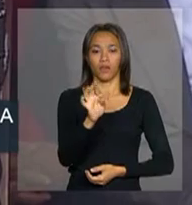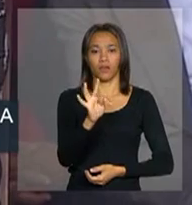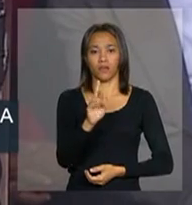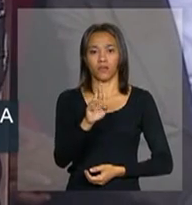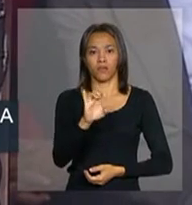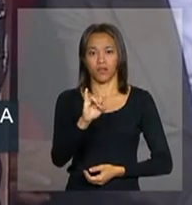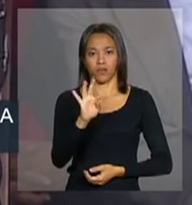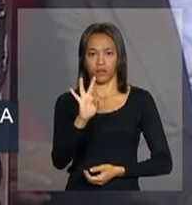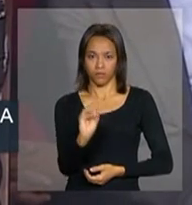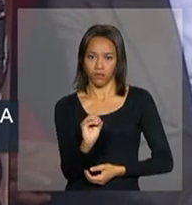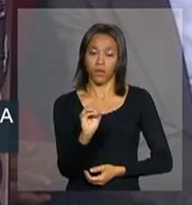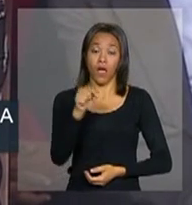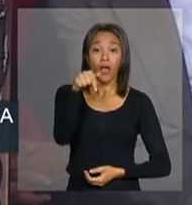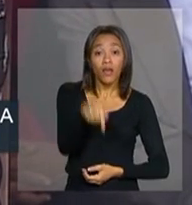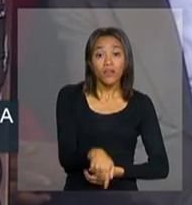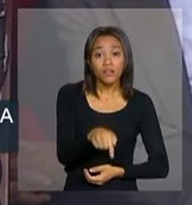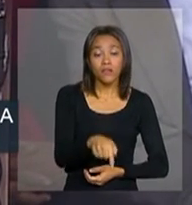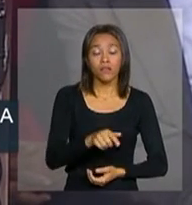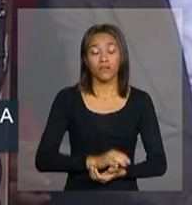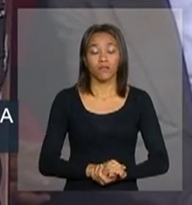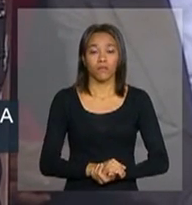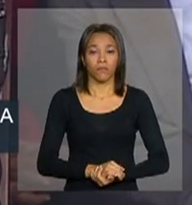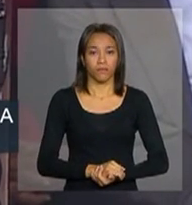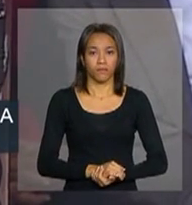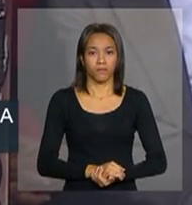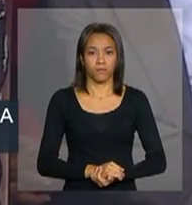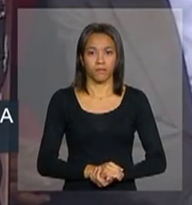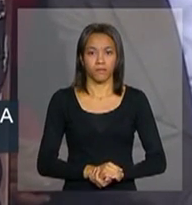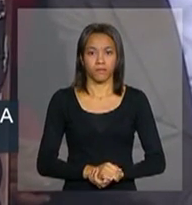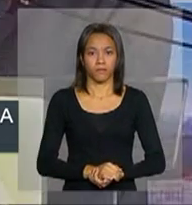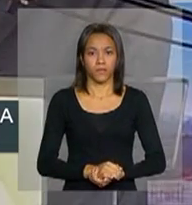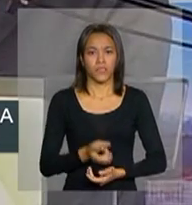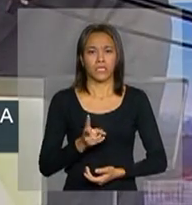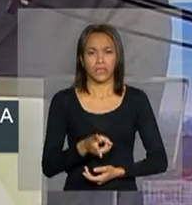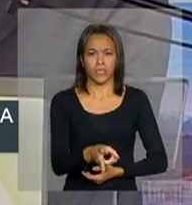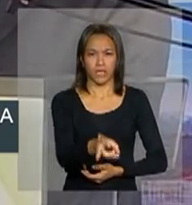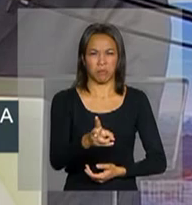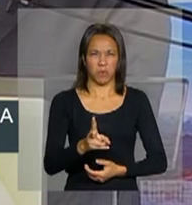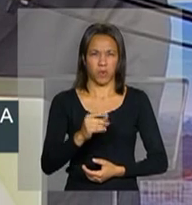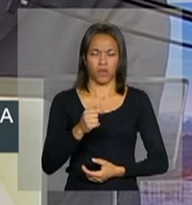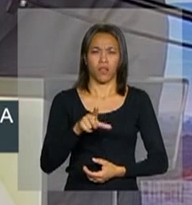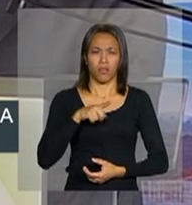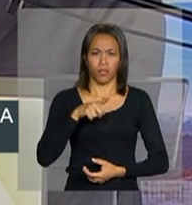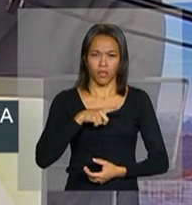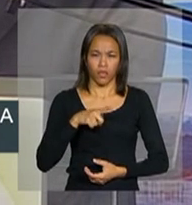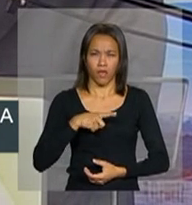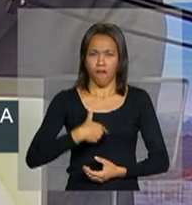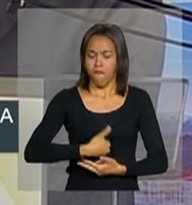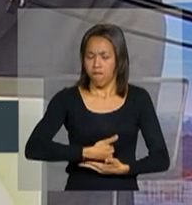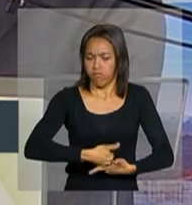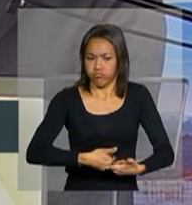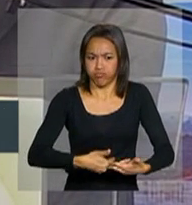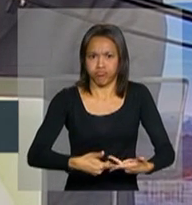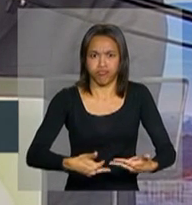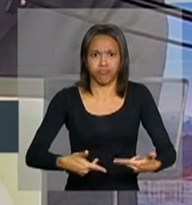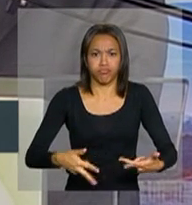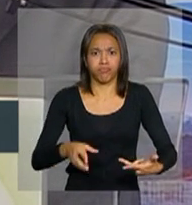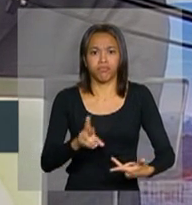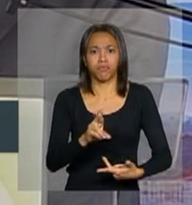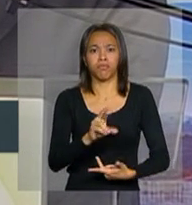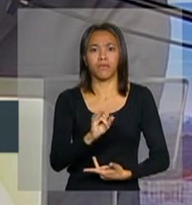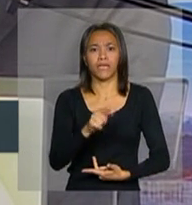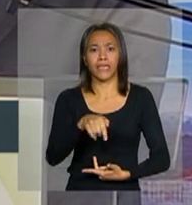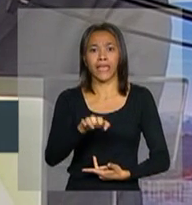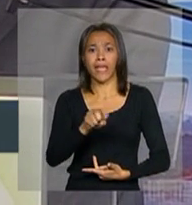passa a serem geradas muitas riquezas, muito maiores riquezas